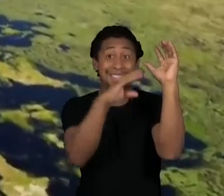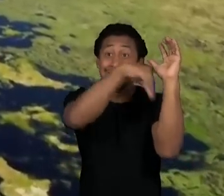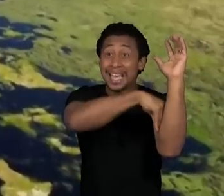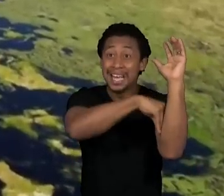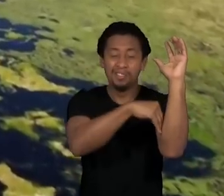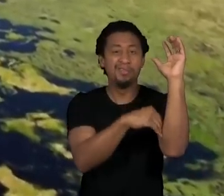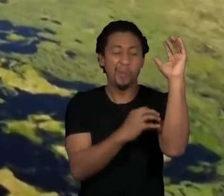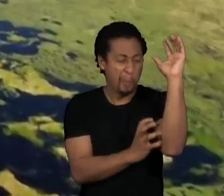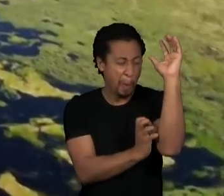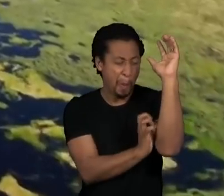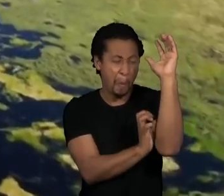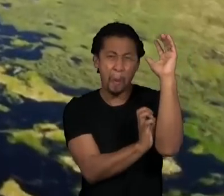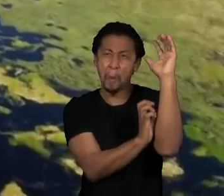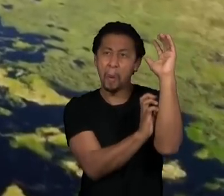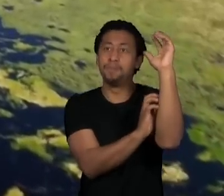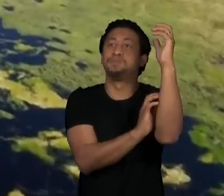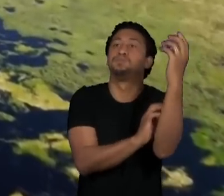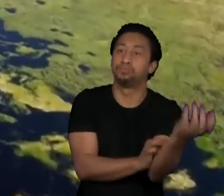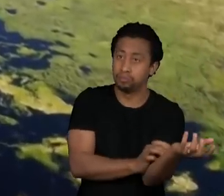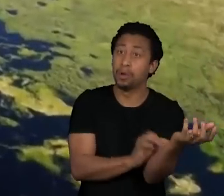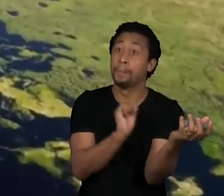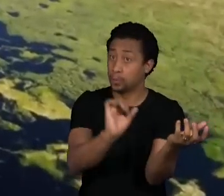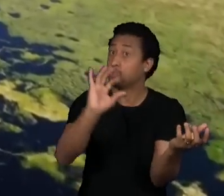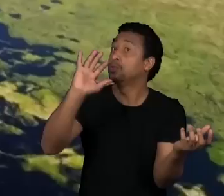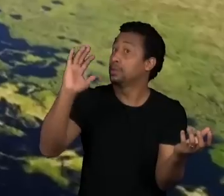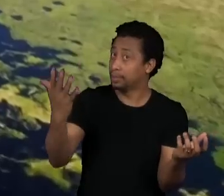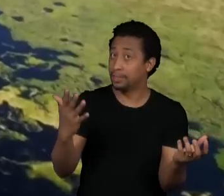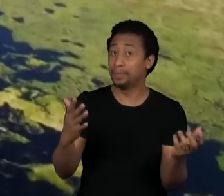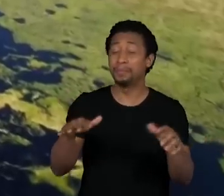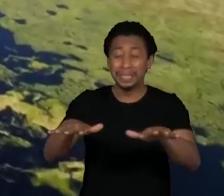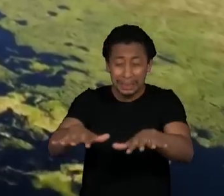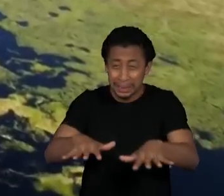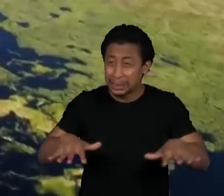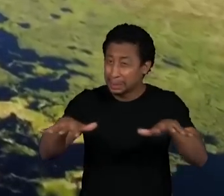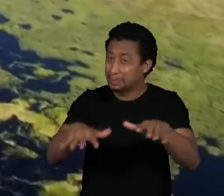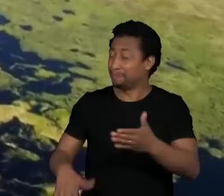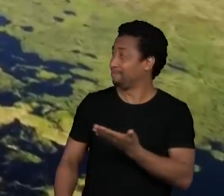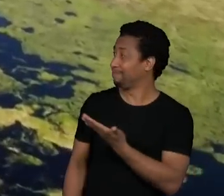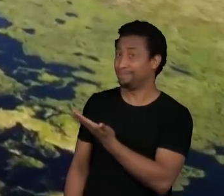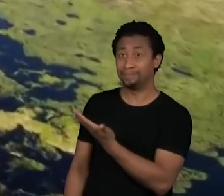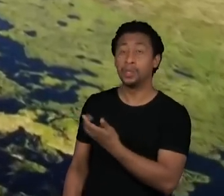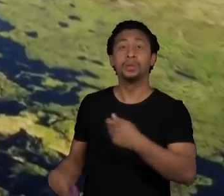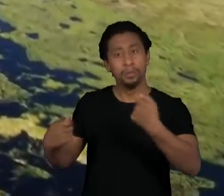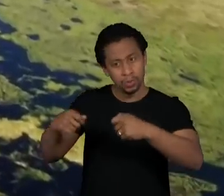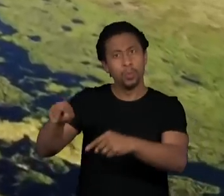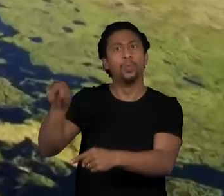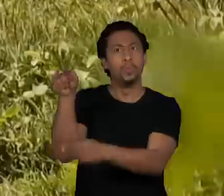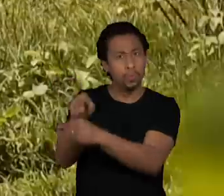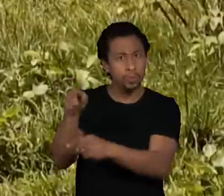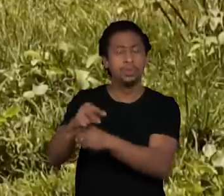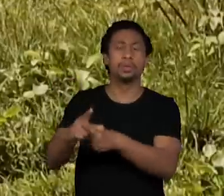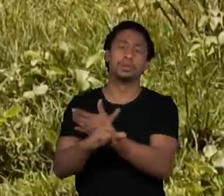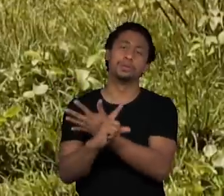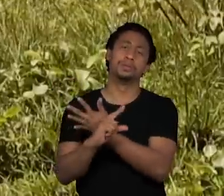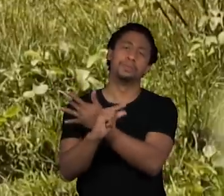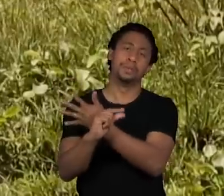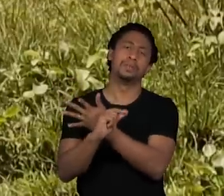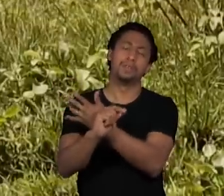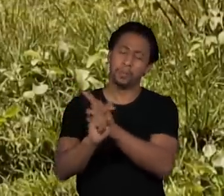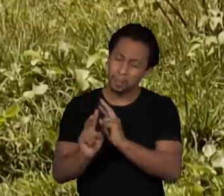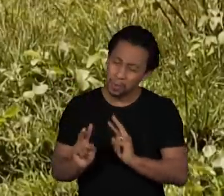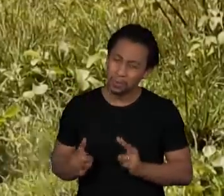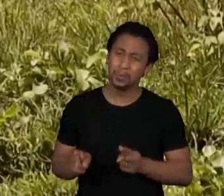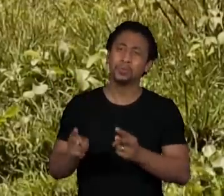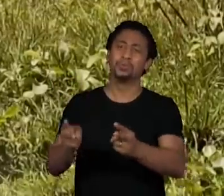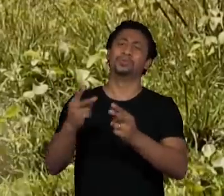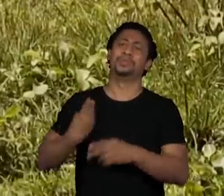licença para desmatamento, e sim ver o todo, uma visão holística, para garantir que o Pantanal continue sendo essa referência